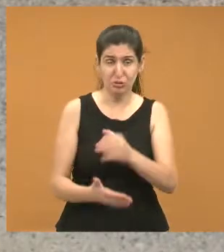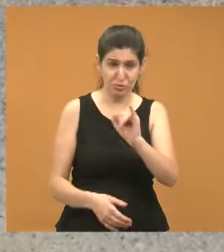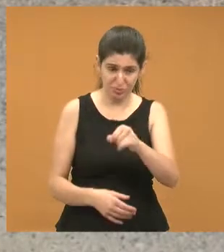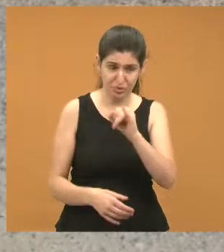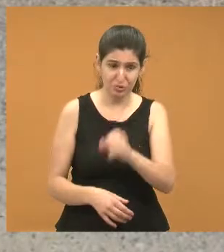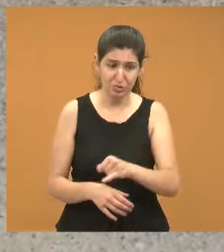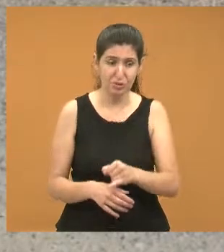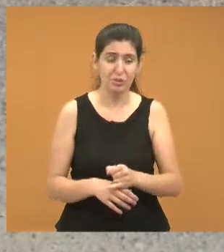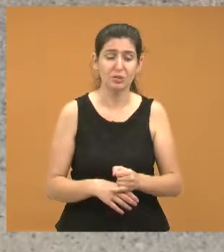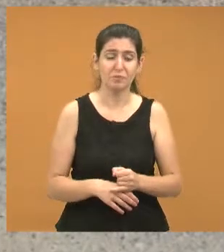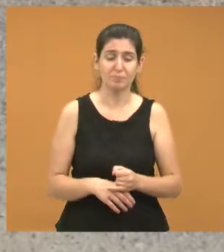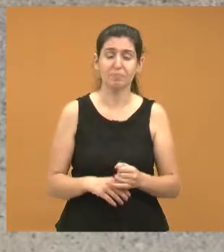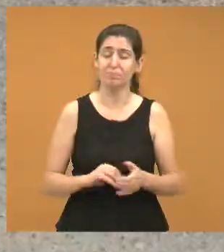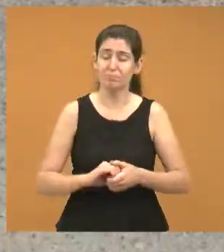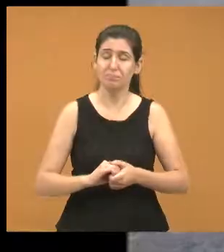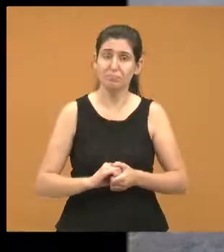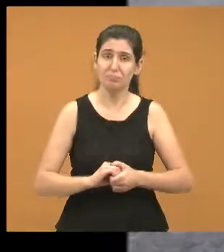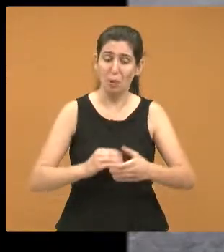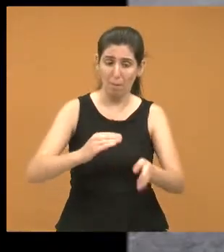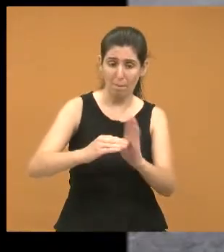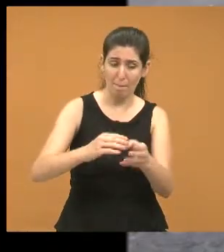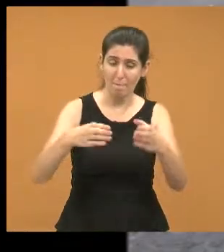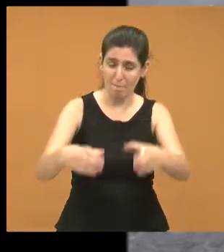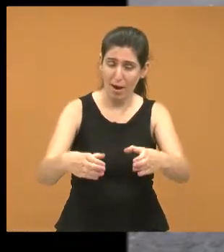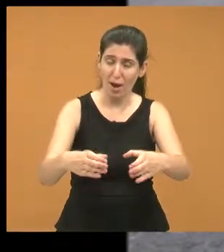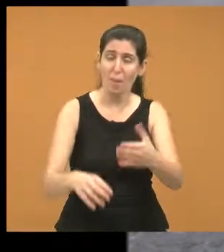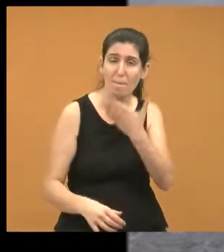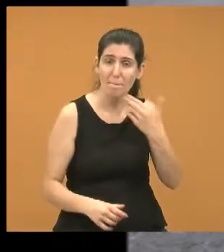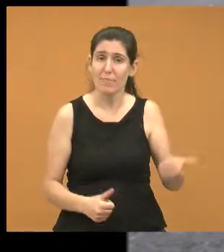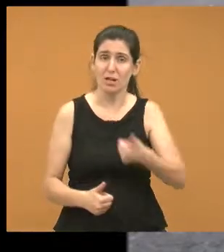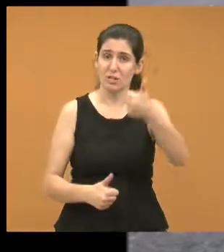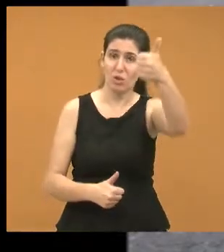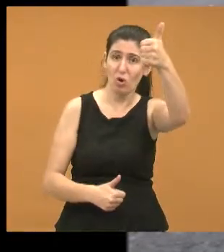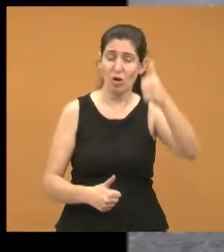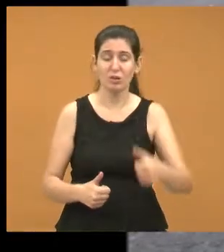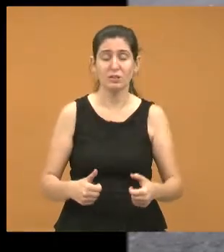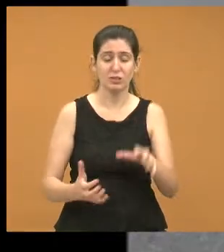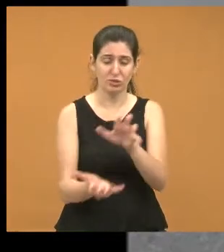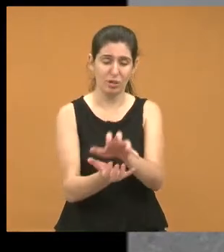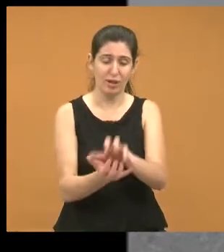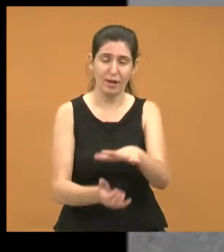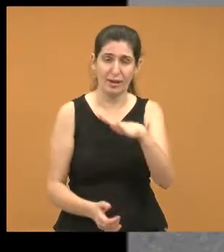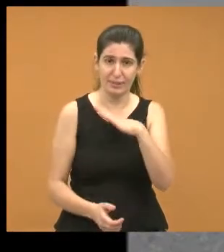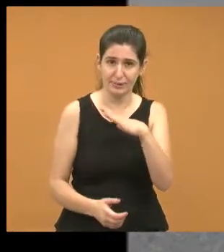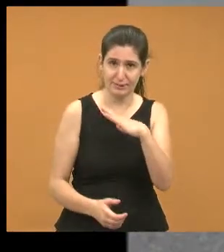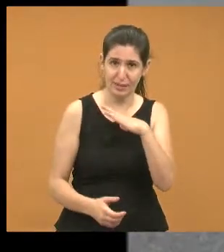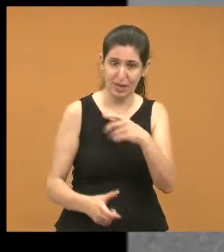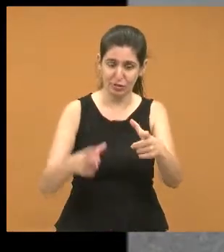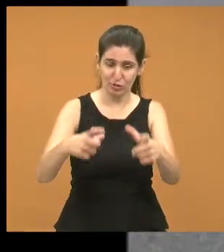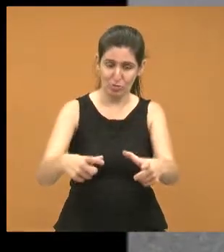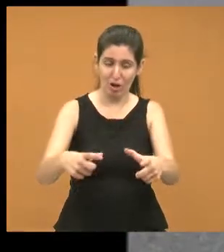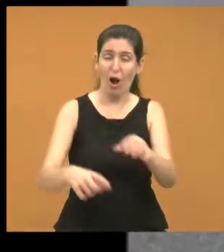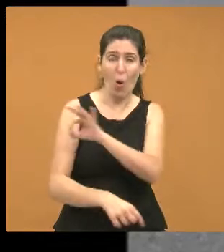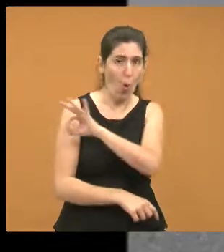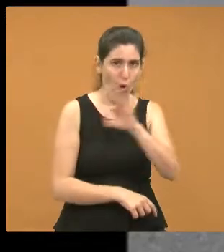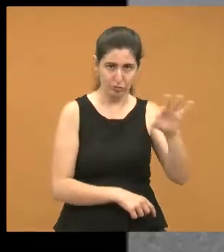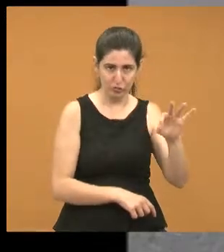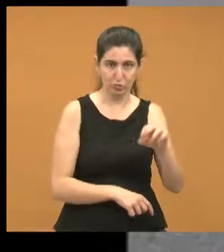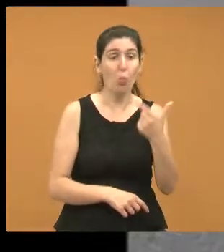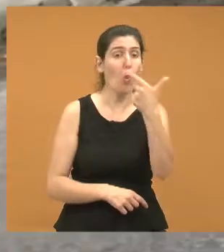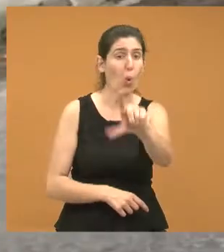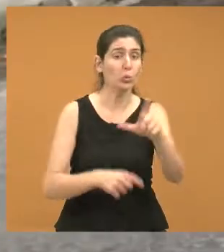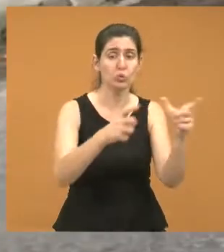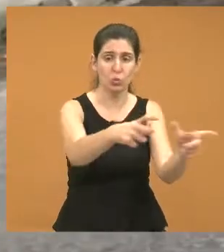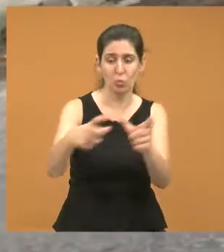um verdadeiro paraíso, um dos melhores bairros da cidade de Jacareí. Assim como eu também luto por toda a cidade, por todos os outros bairros também, que todos eles